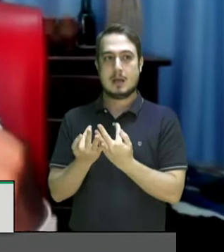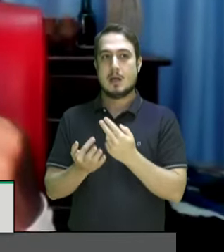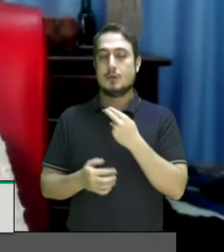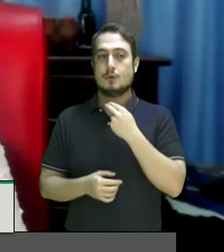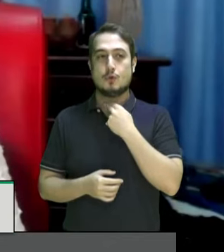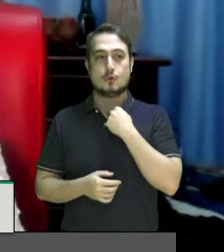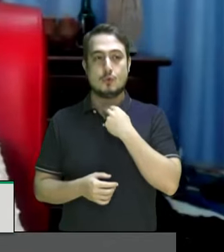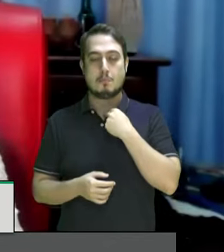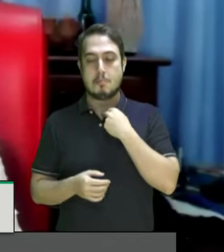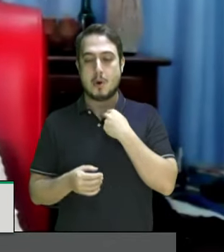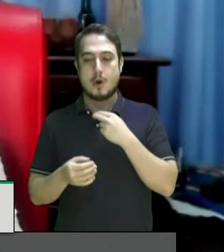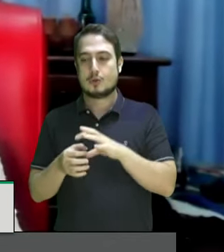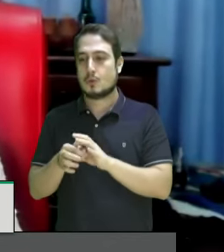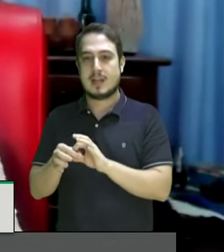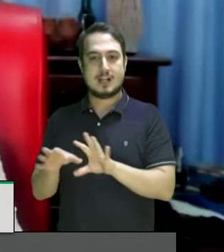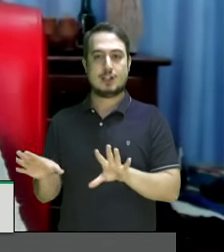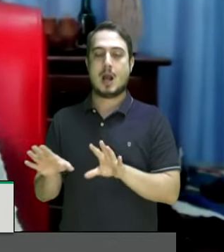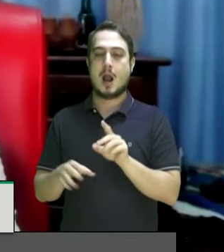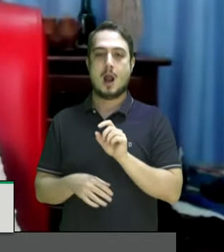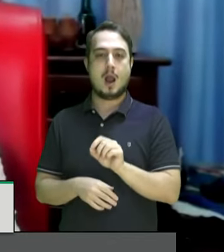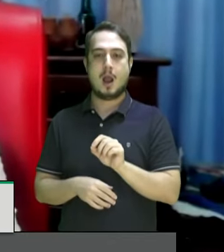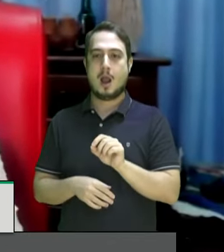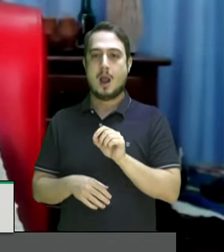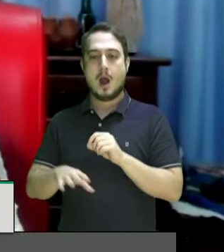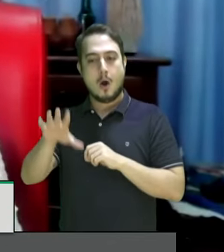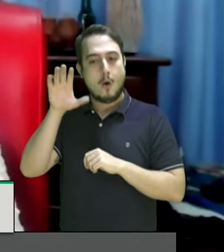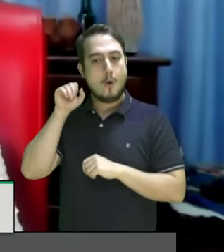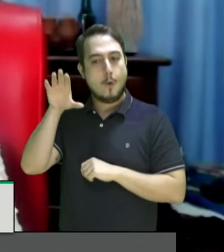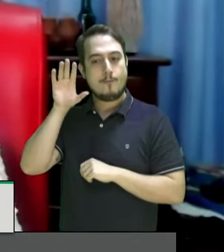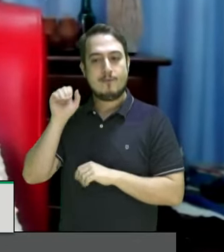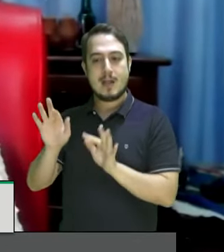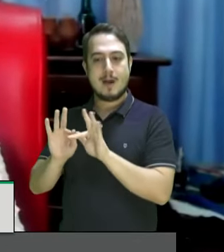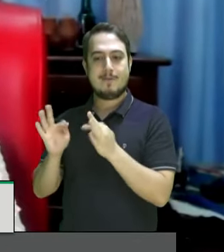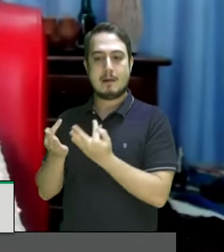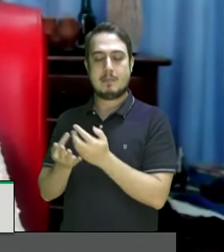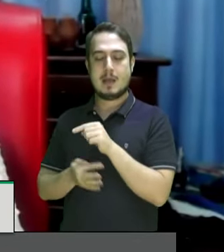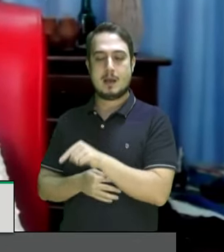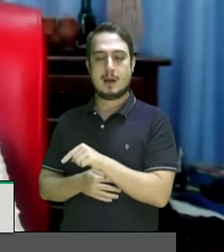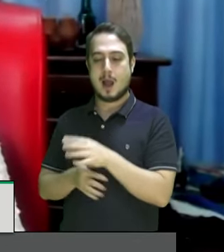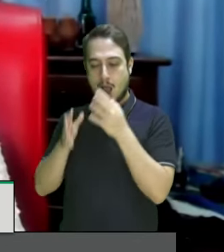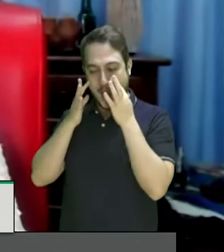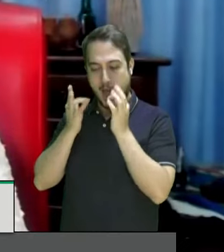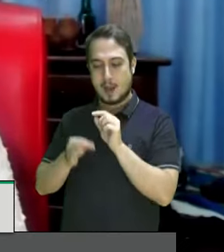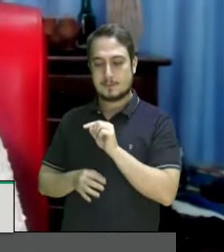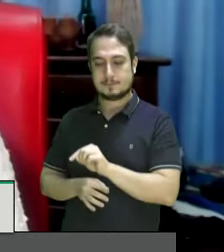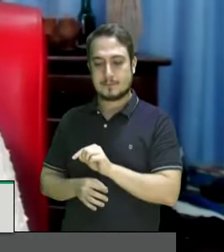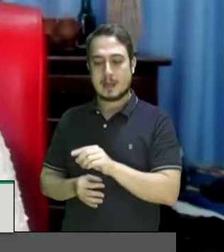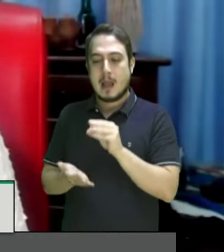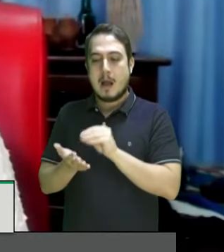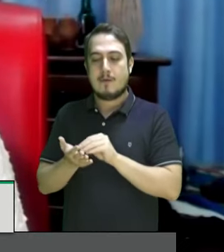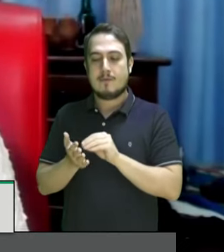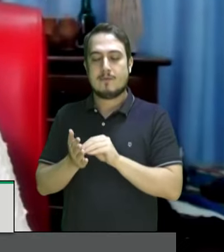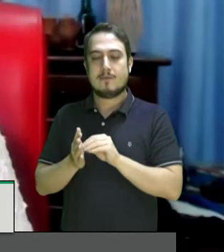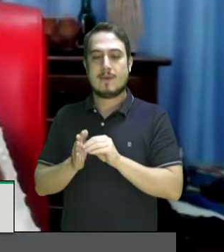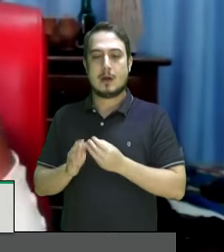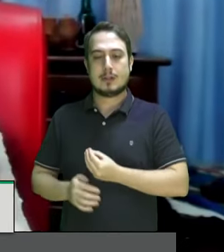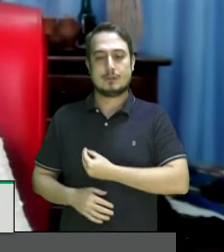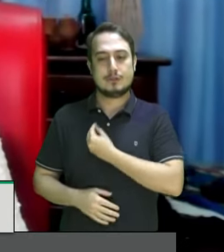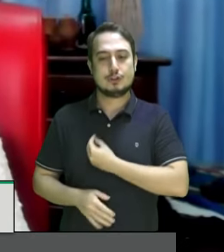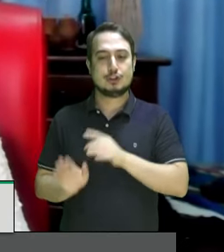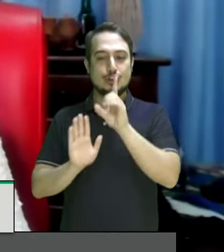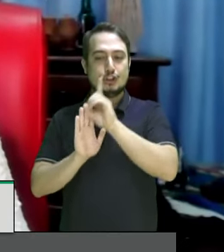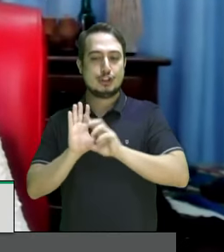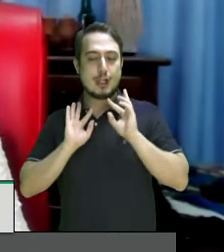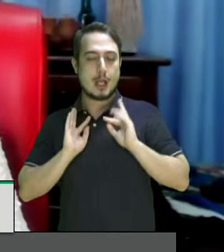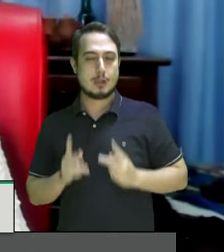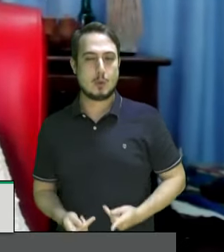posso deixar de ouvir as famílias a falta de dignidade de viver a